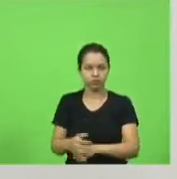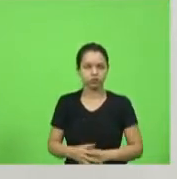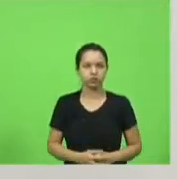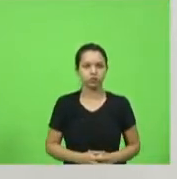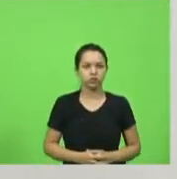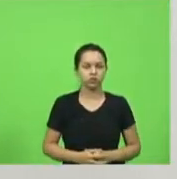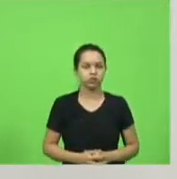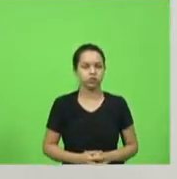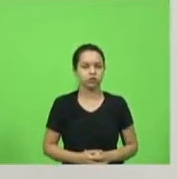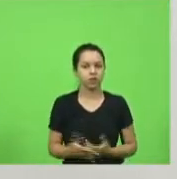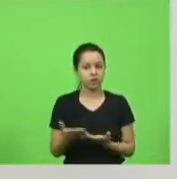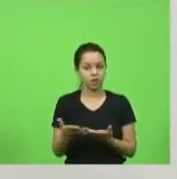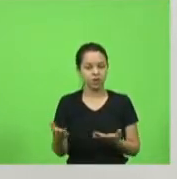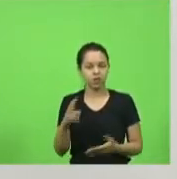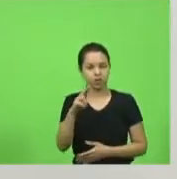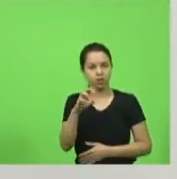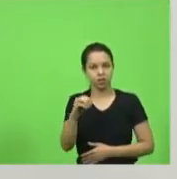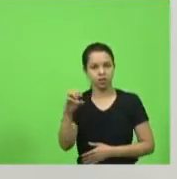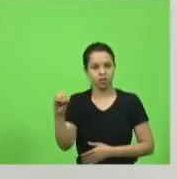desses 500,